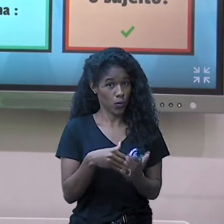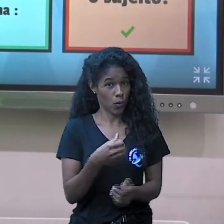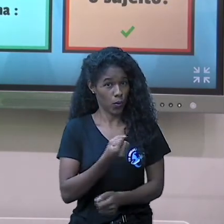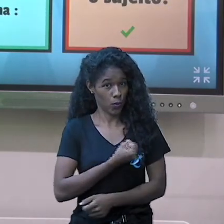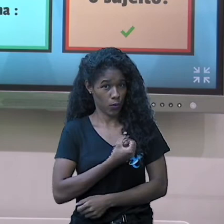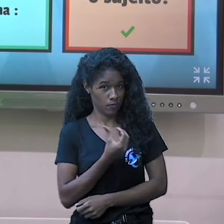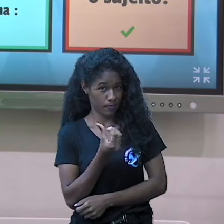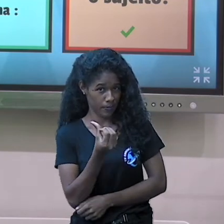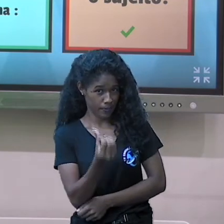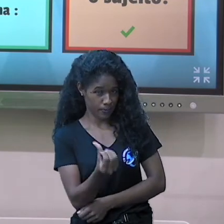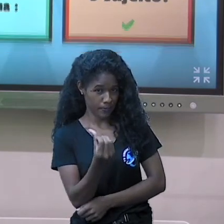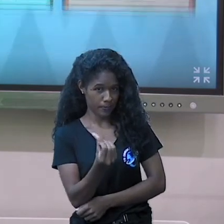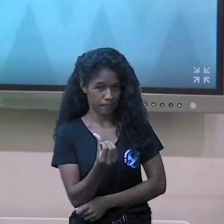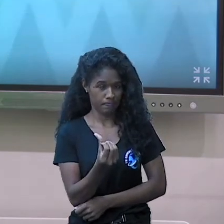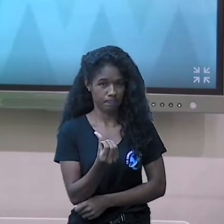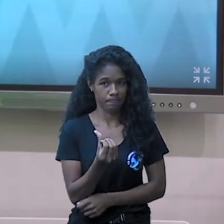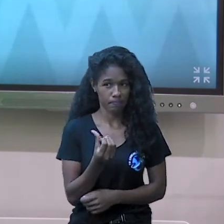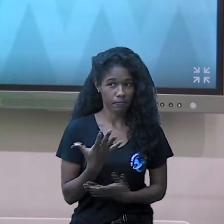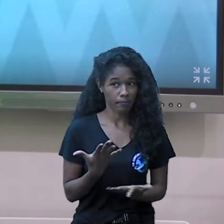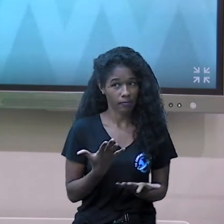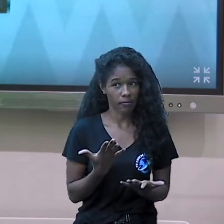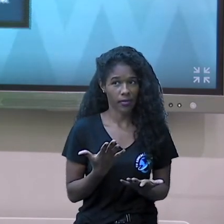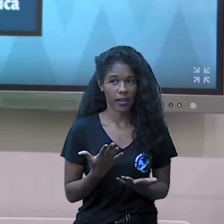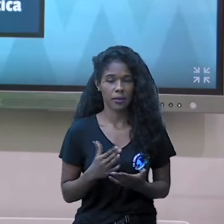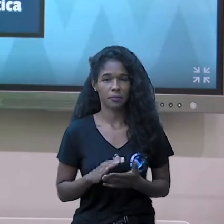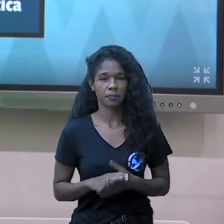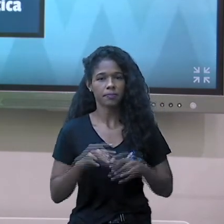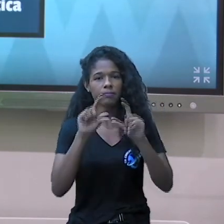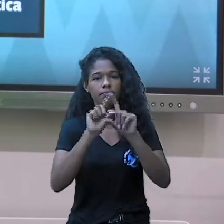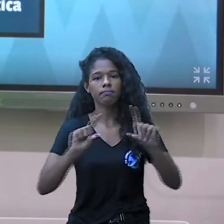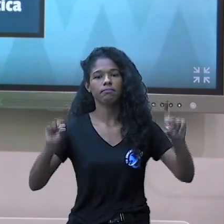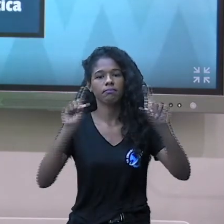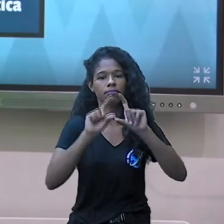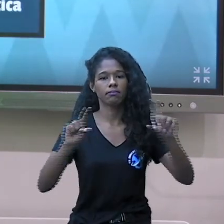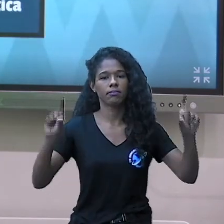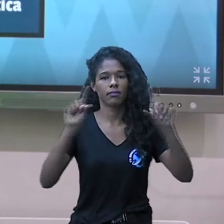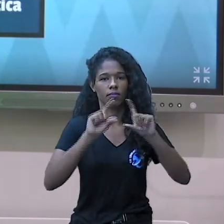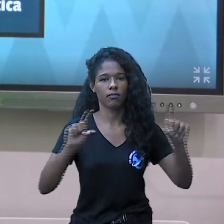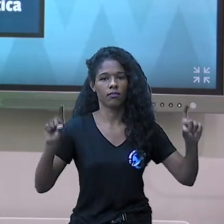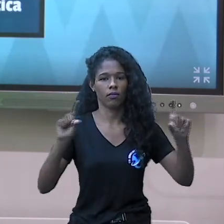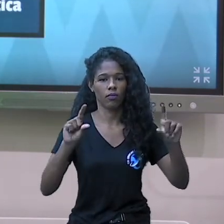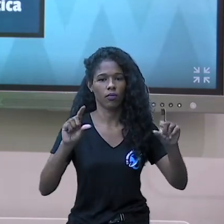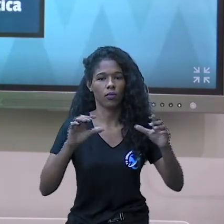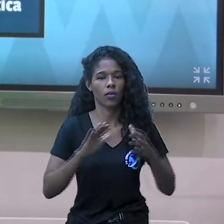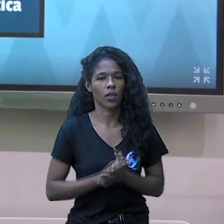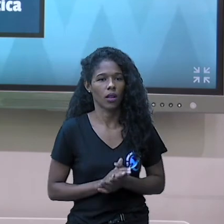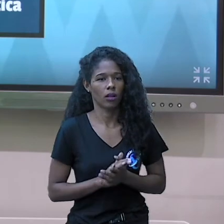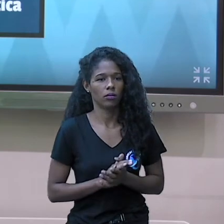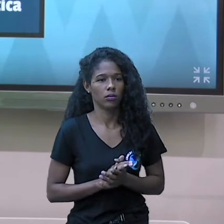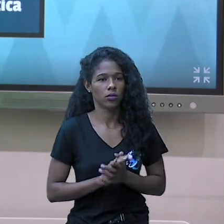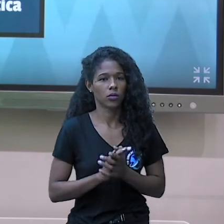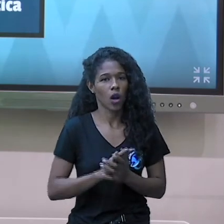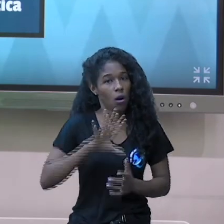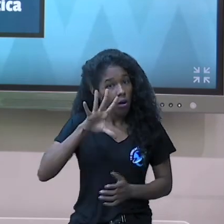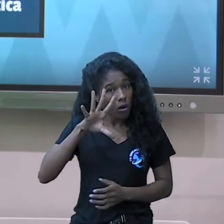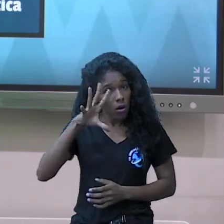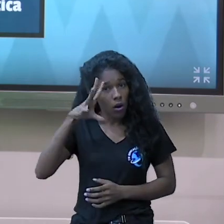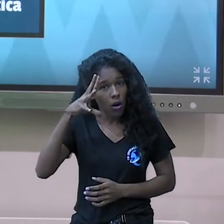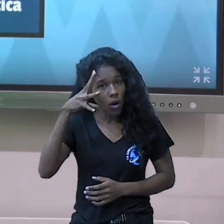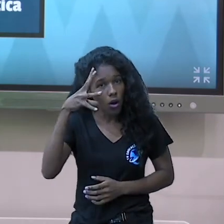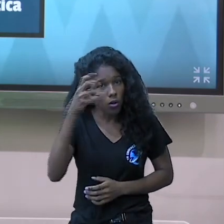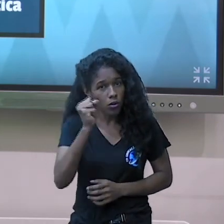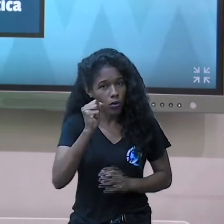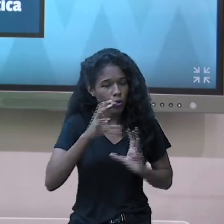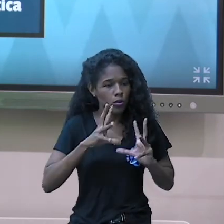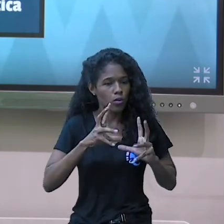Vamos ver se é fácil, né? Vamos lá? Ai, que medo. A frase, a decisão, foi tomada por todos. Está o quê,